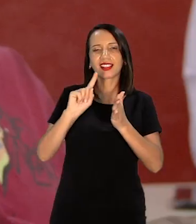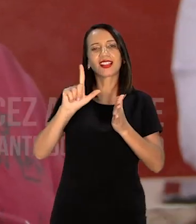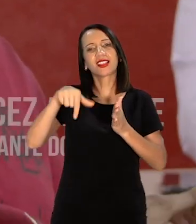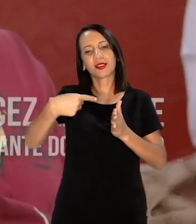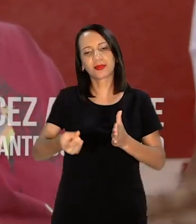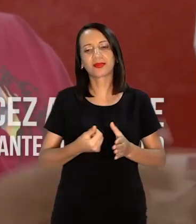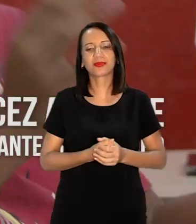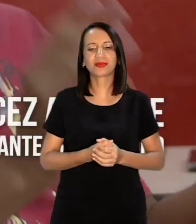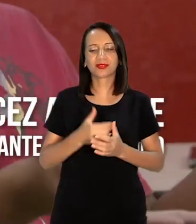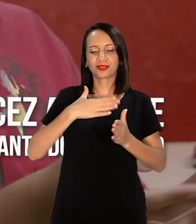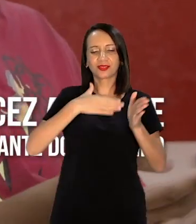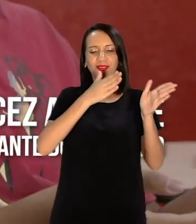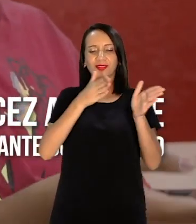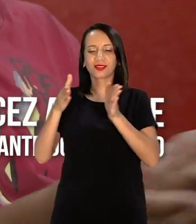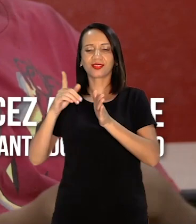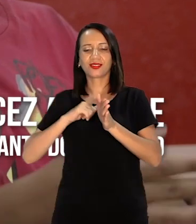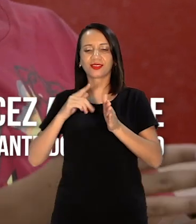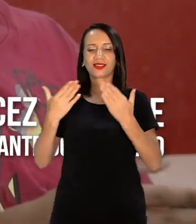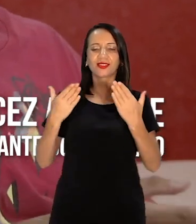depois Natan Andrade